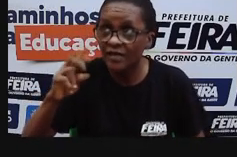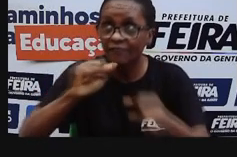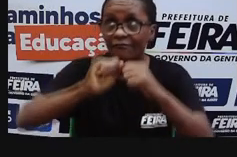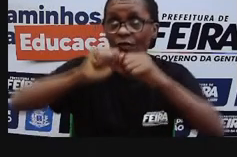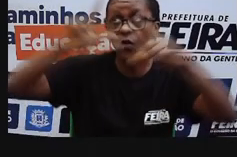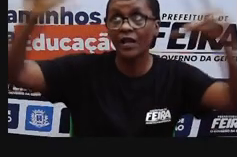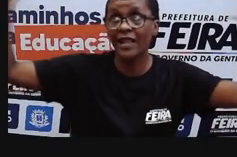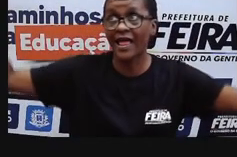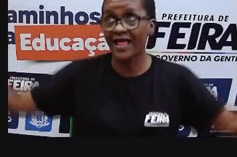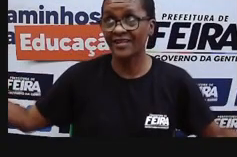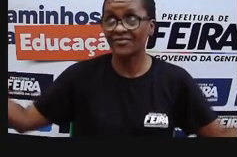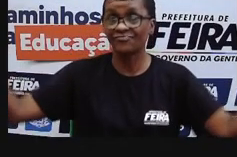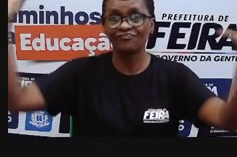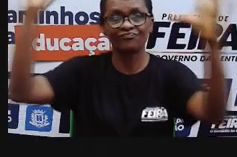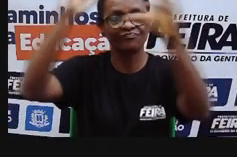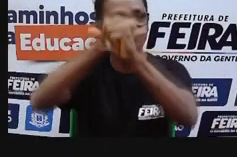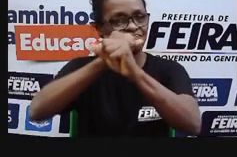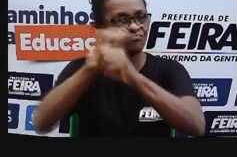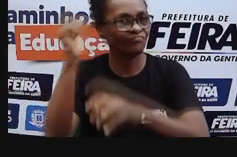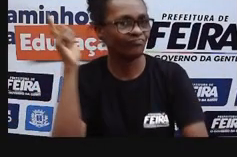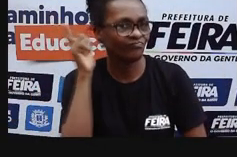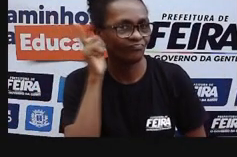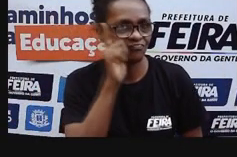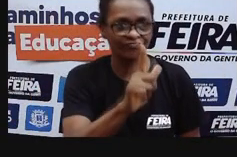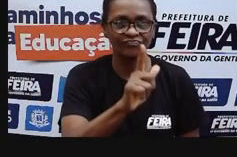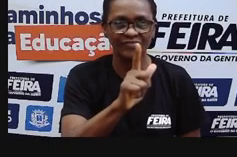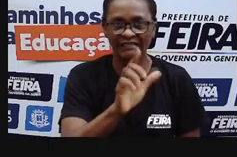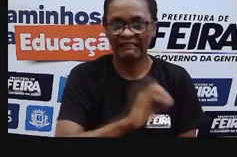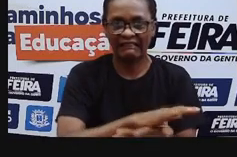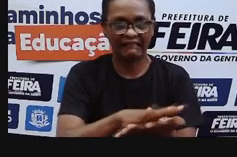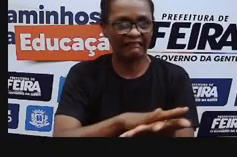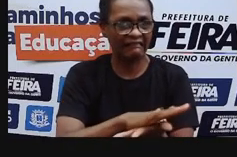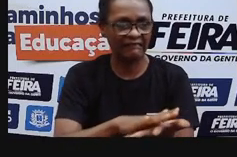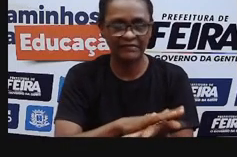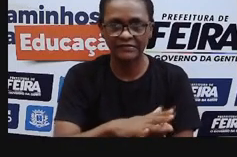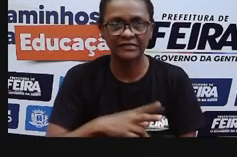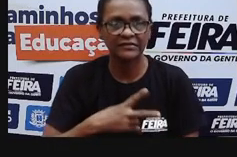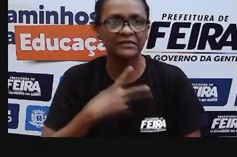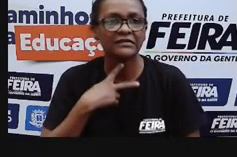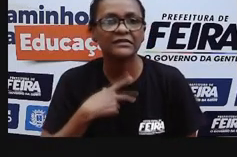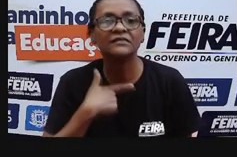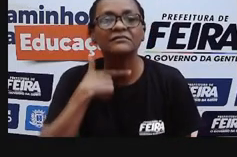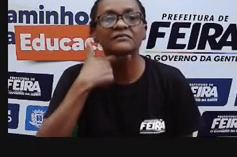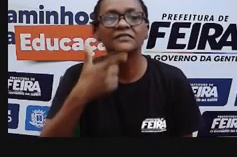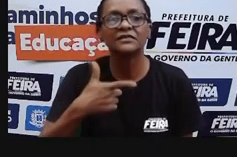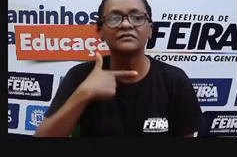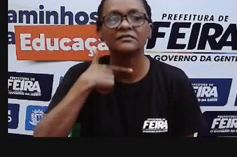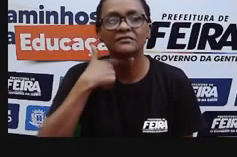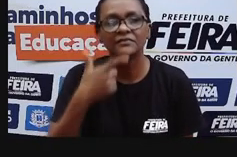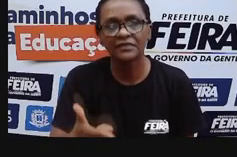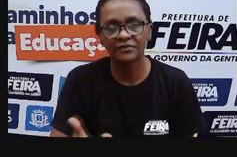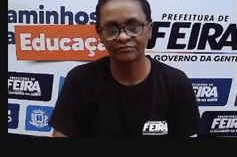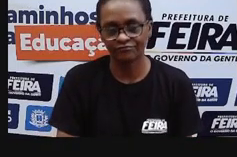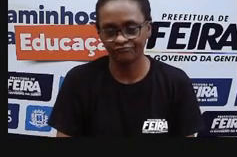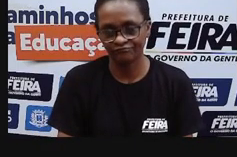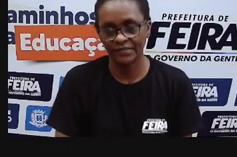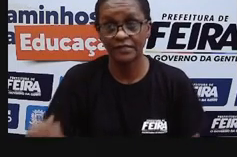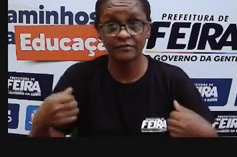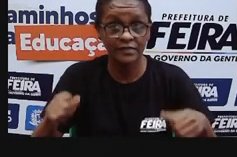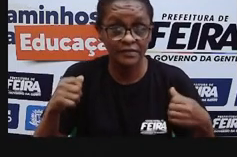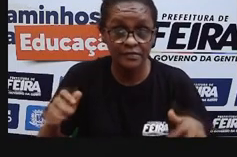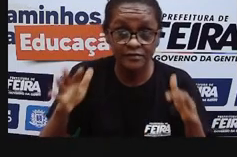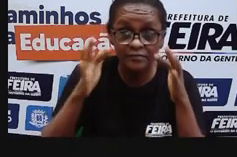realizar uma captação de luz. E aí, dentro do nosso corpo, existe essa tradução, vamos dizer assim,